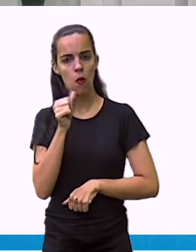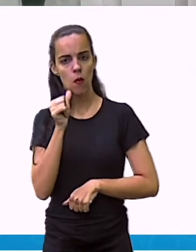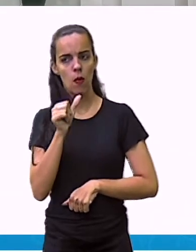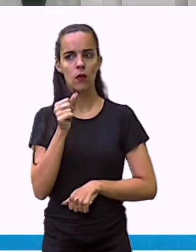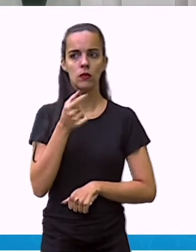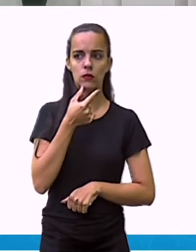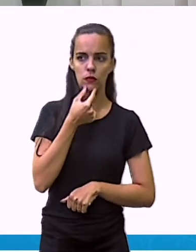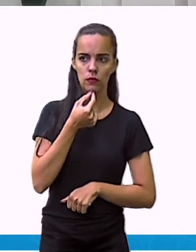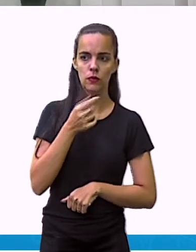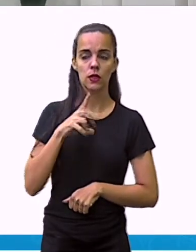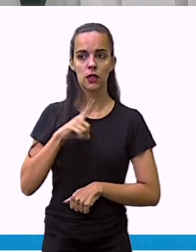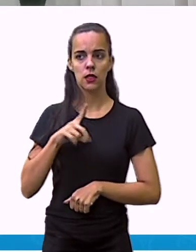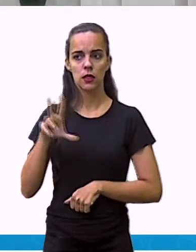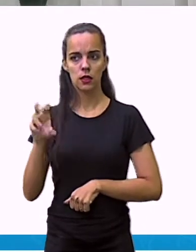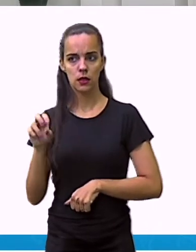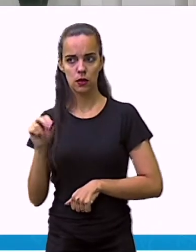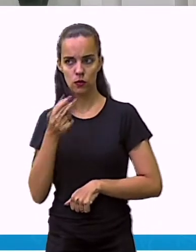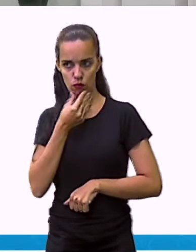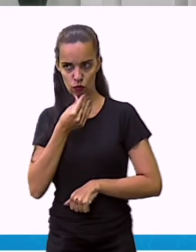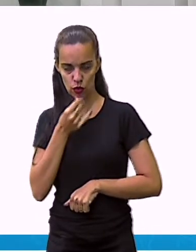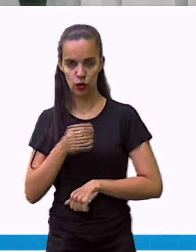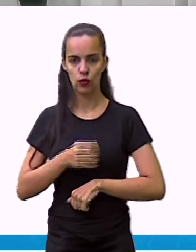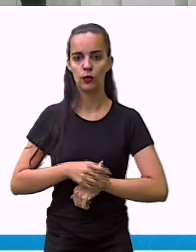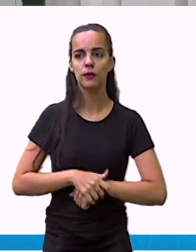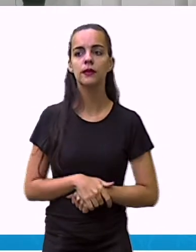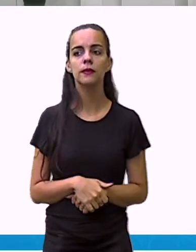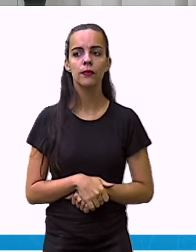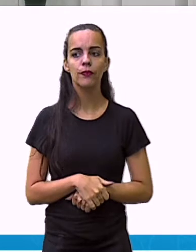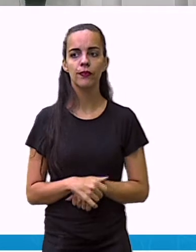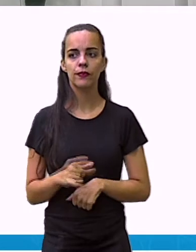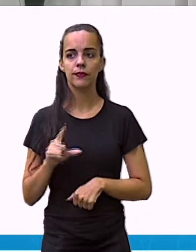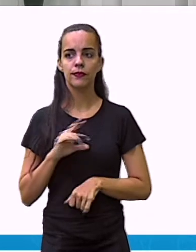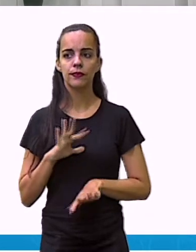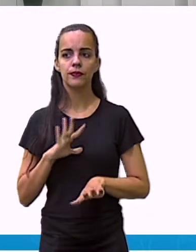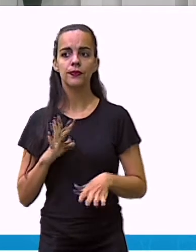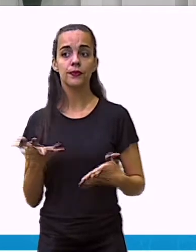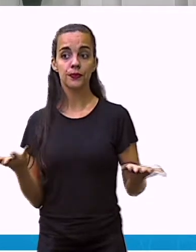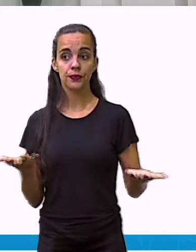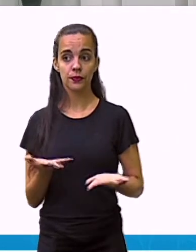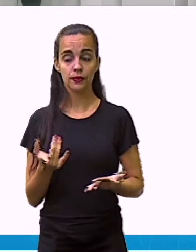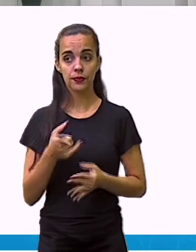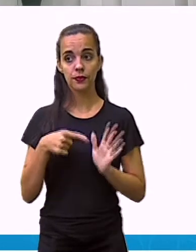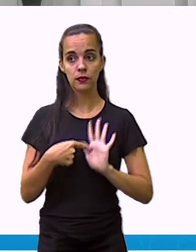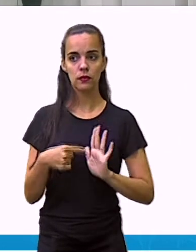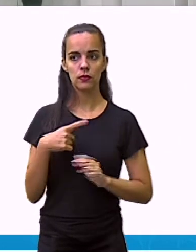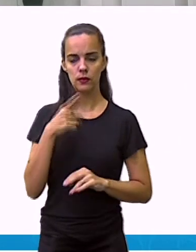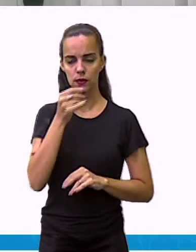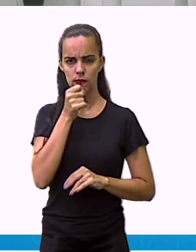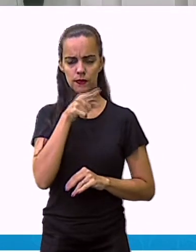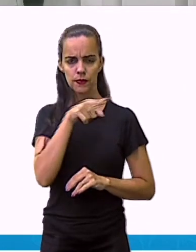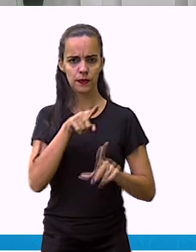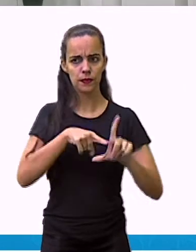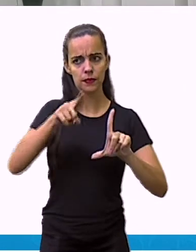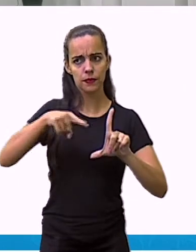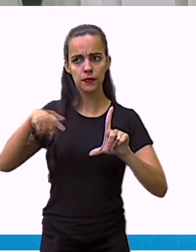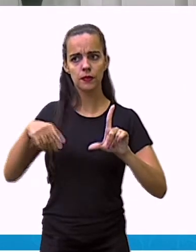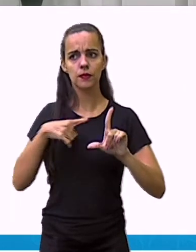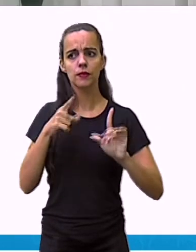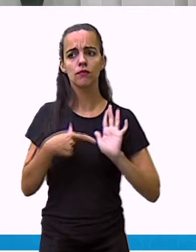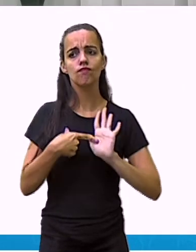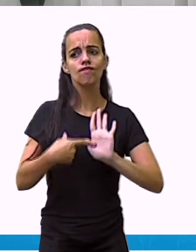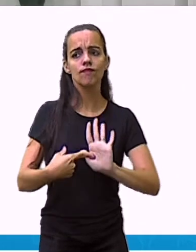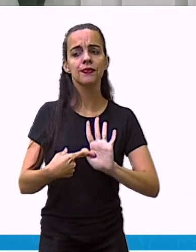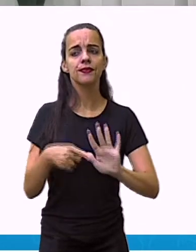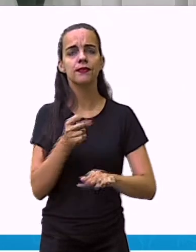e 50 eram meninos, eram homens. Então este gráfico aqui, ele está